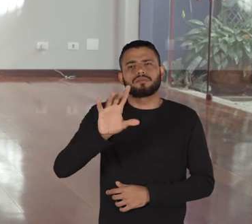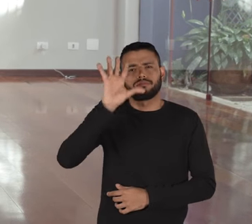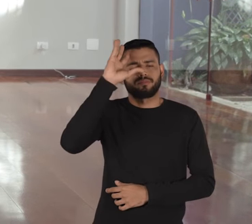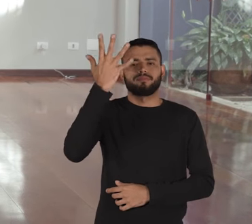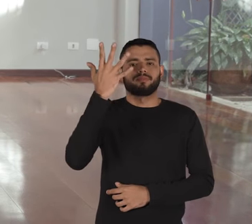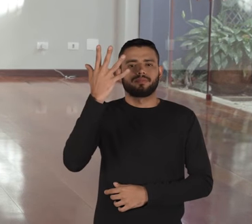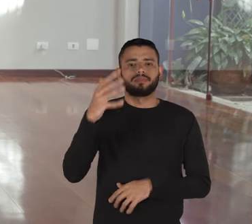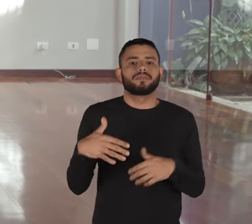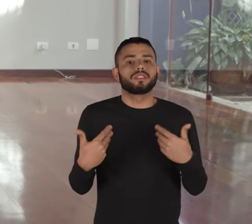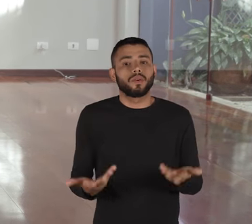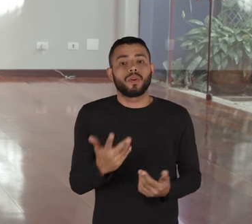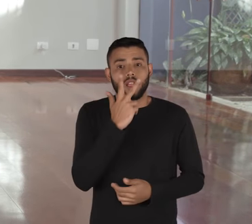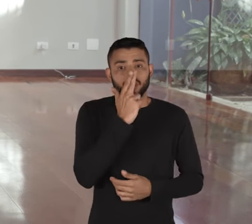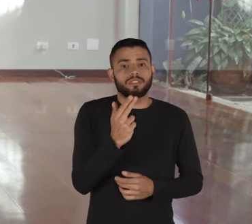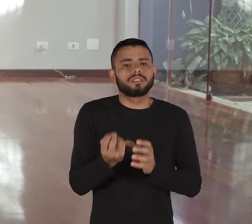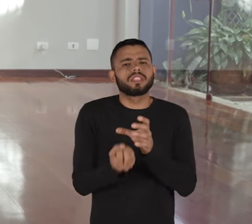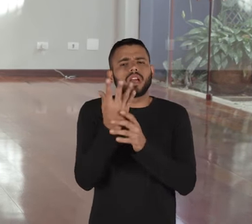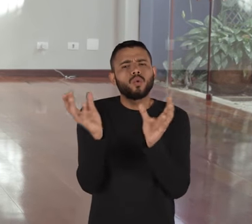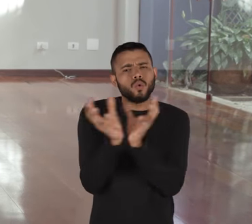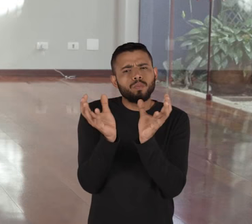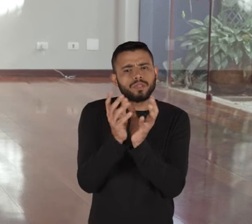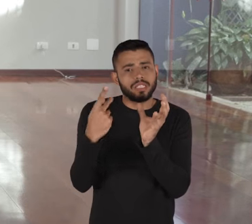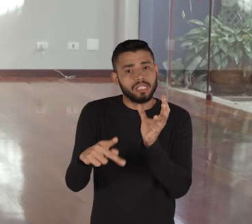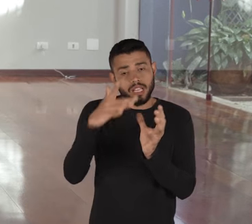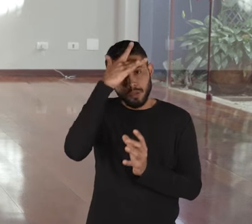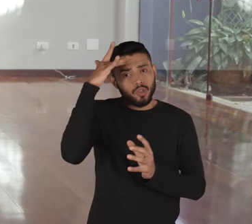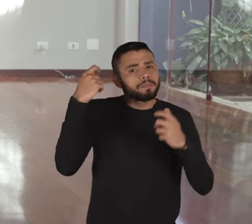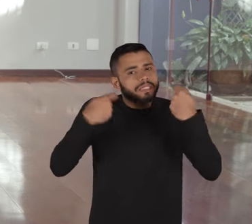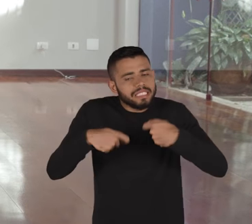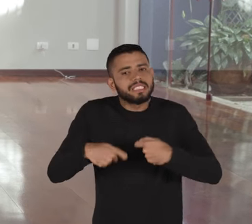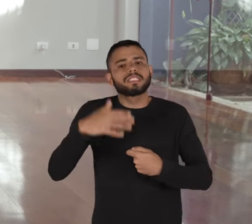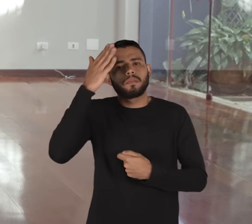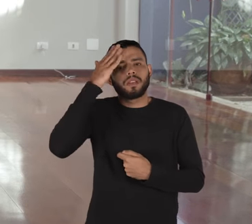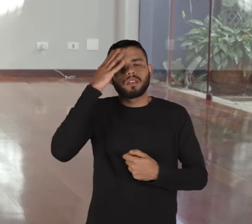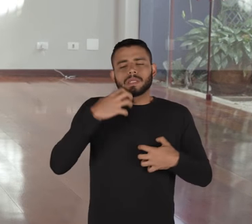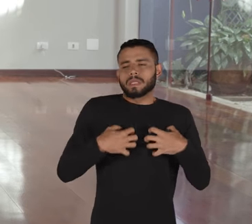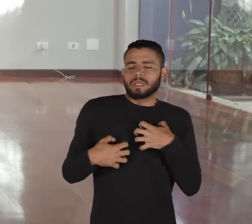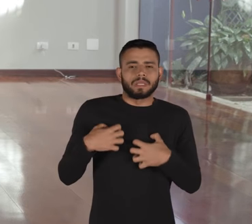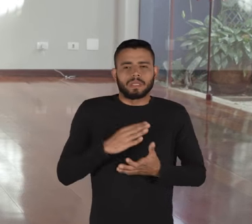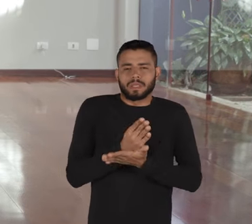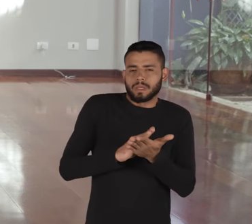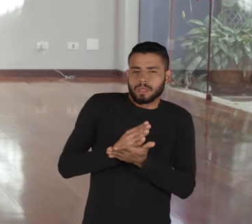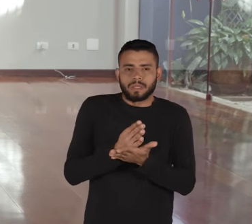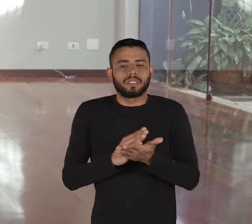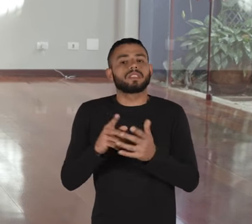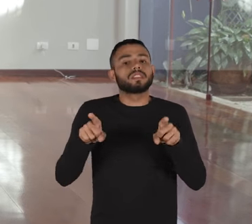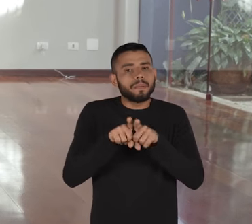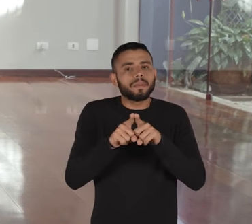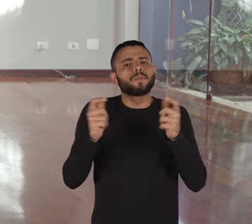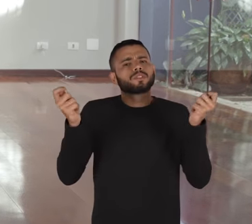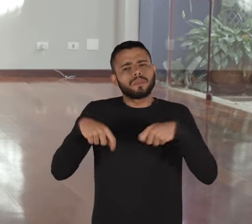pensa você decide então acho que para criar um grupo desse as pessoas tem que estar dispostas a lidar com desconforto e claro